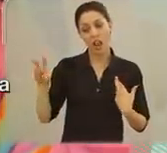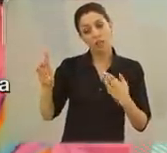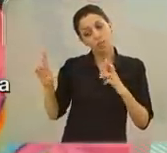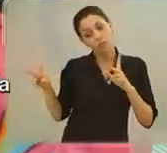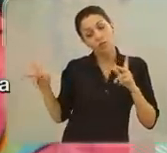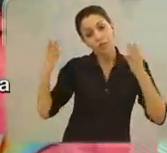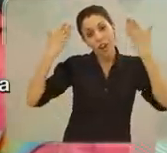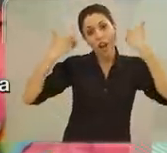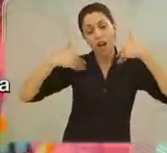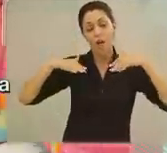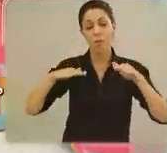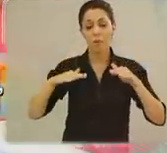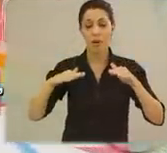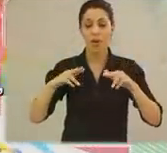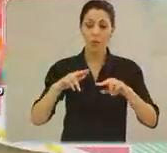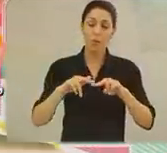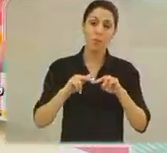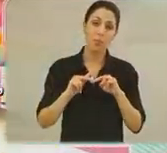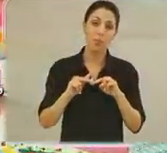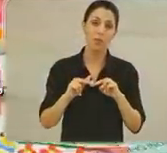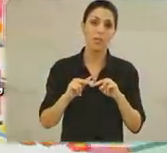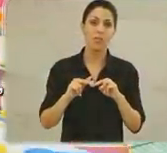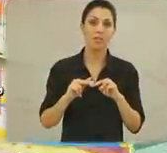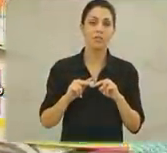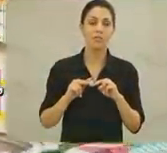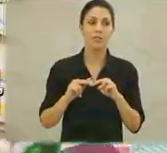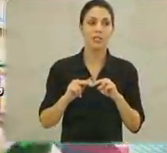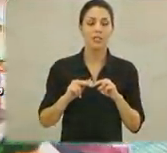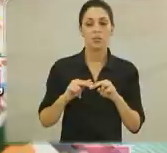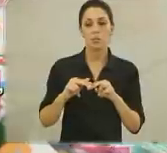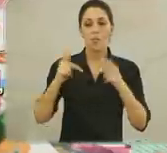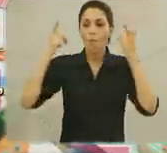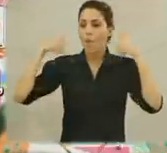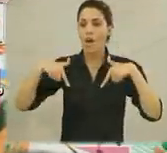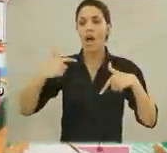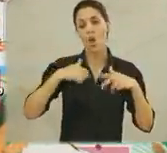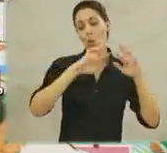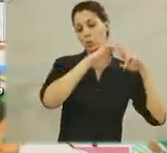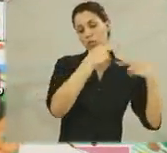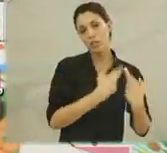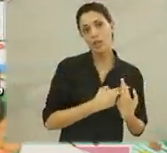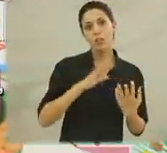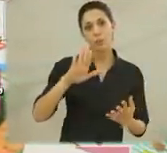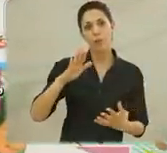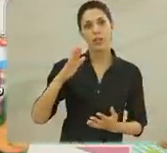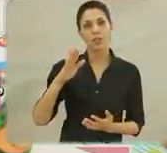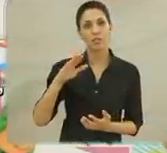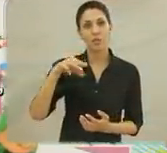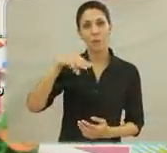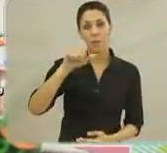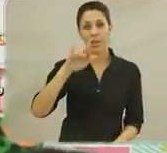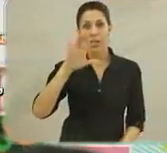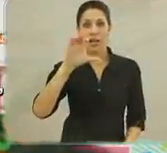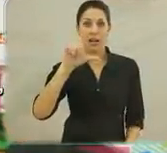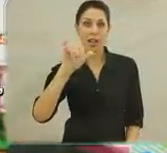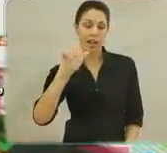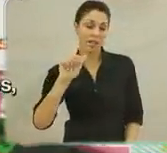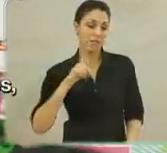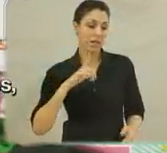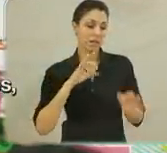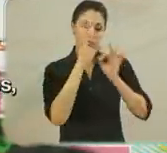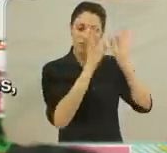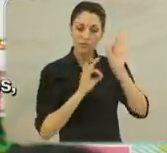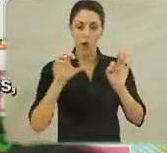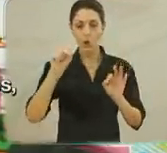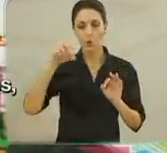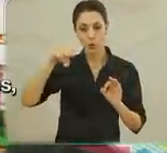e ela veio de outra coisa. Aí, os outros vieram sem nada, mas a Maria Clara foi